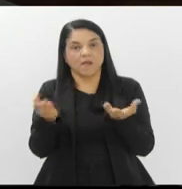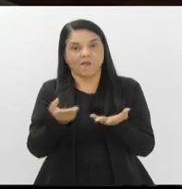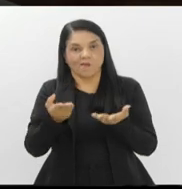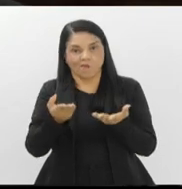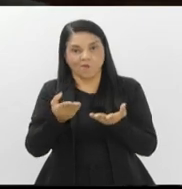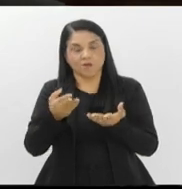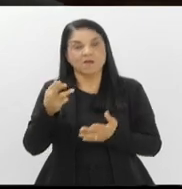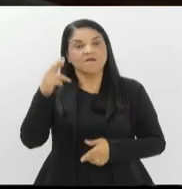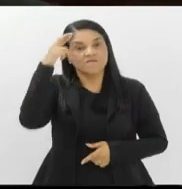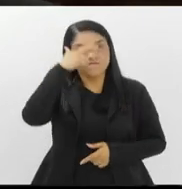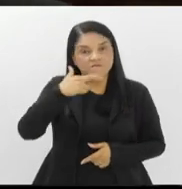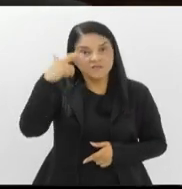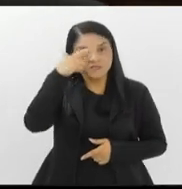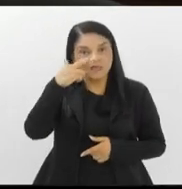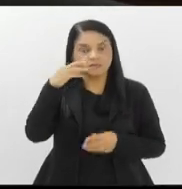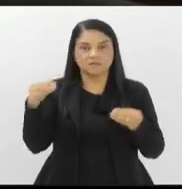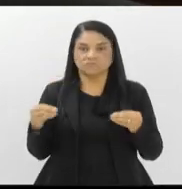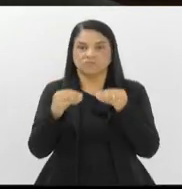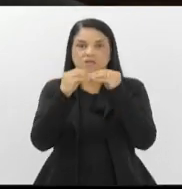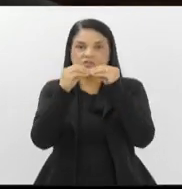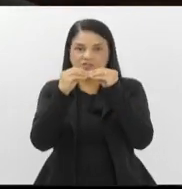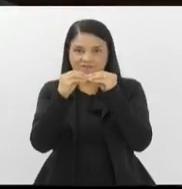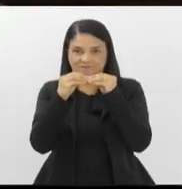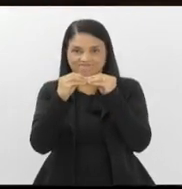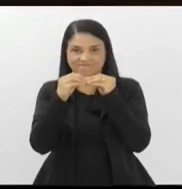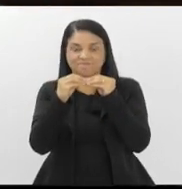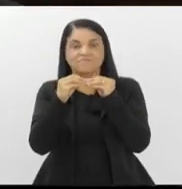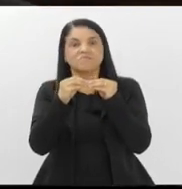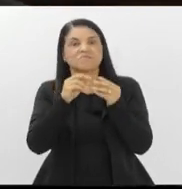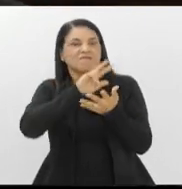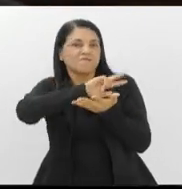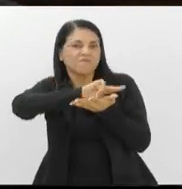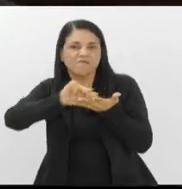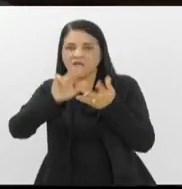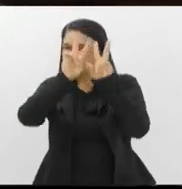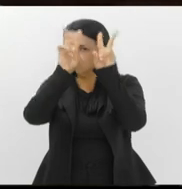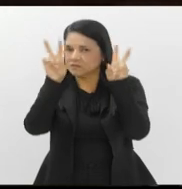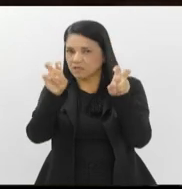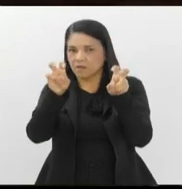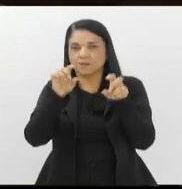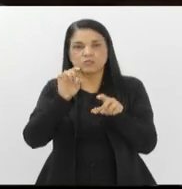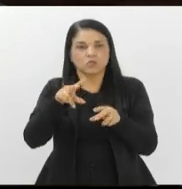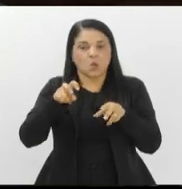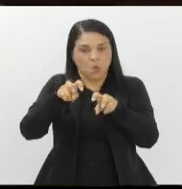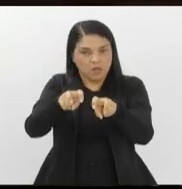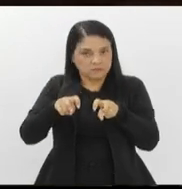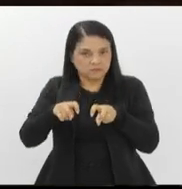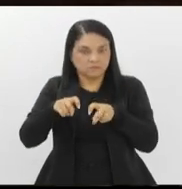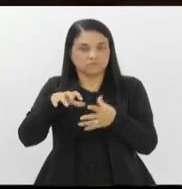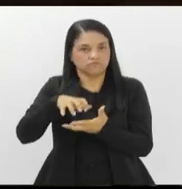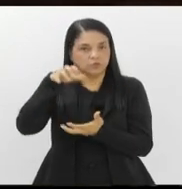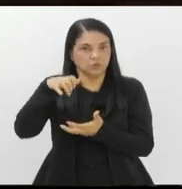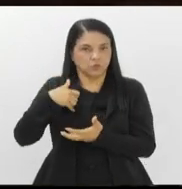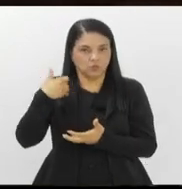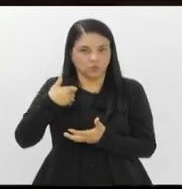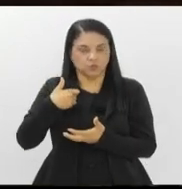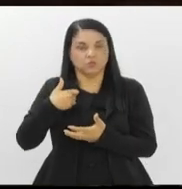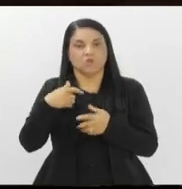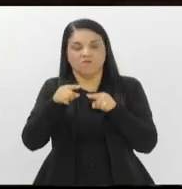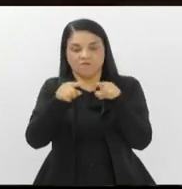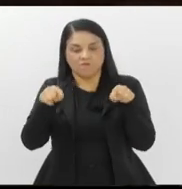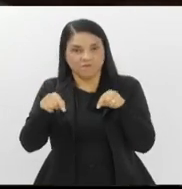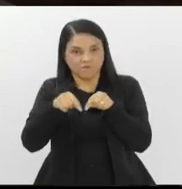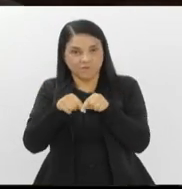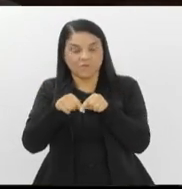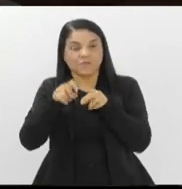fiscalizações extraordinárias. Então, vários temas, não somente a questão dos assentos dos idosos, vagão feminino,